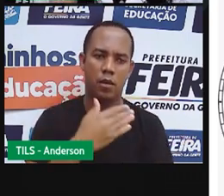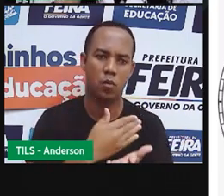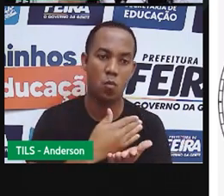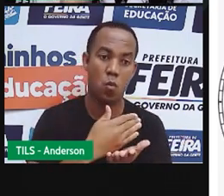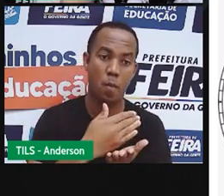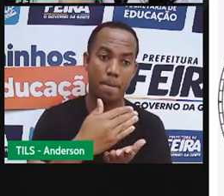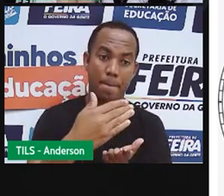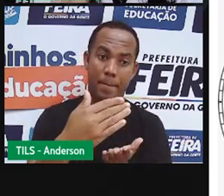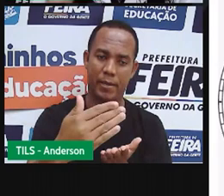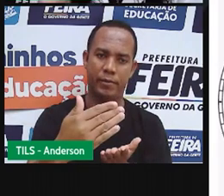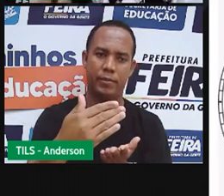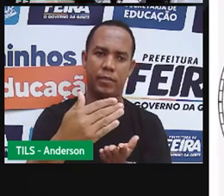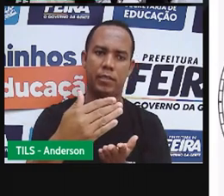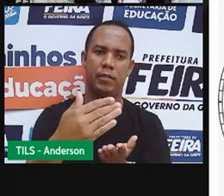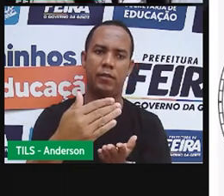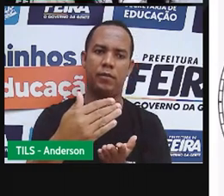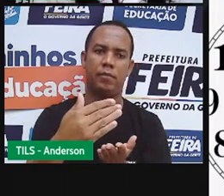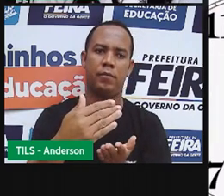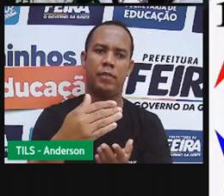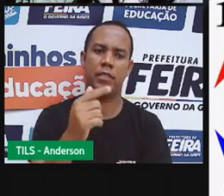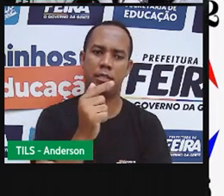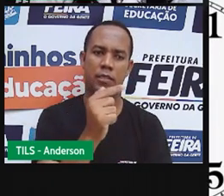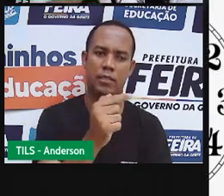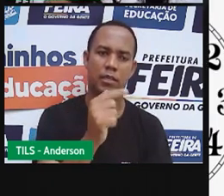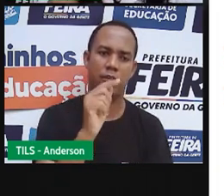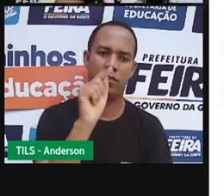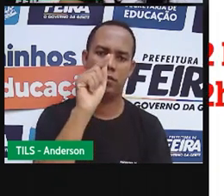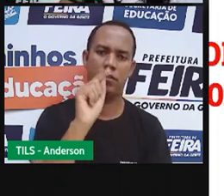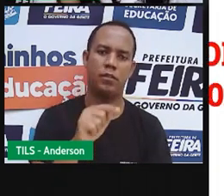meia são sete e trinta.